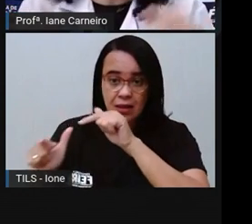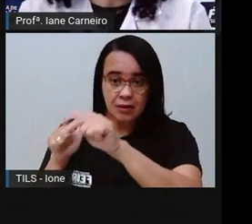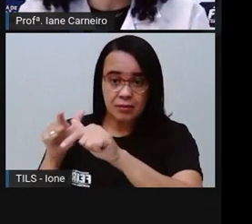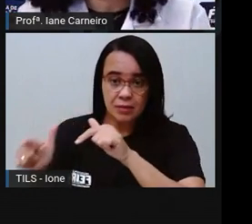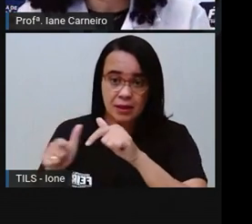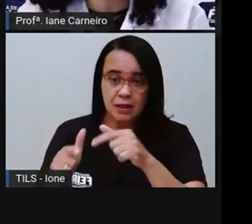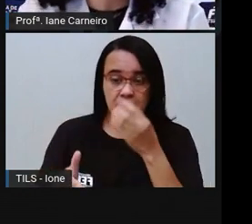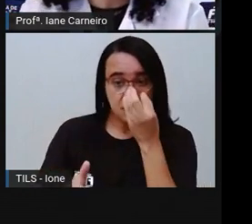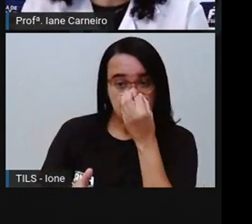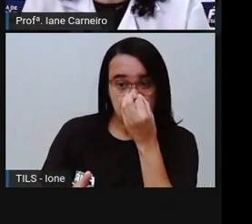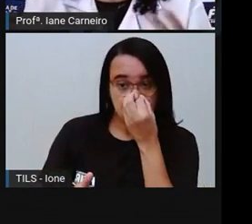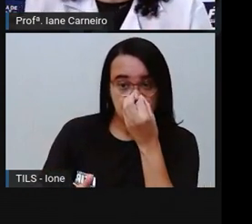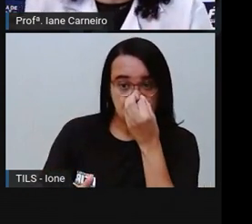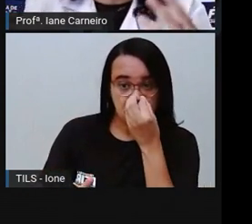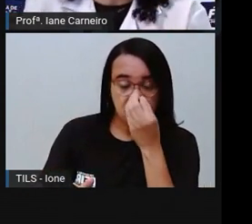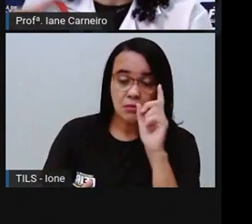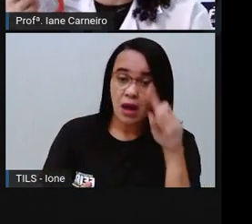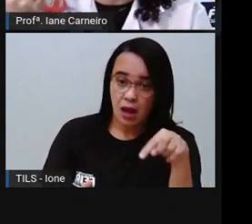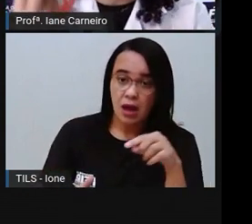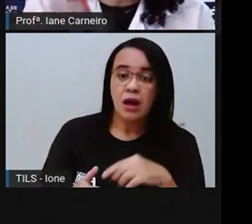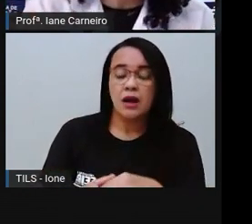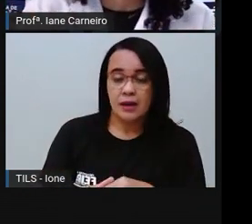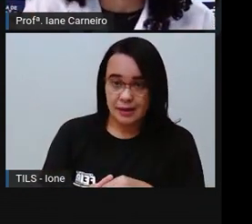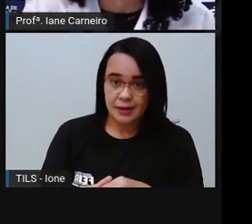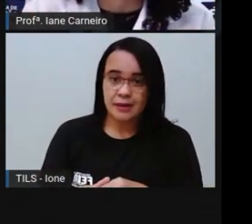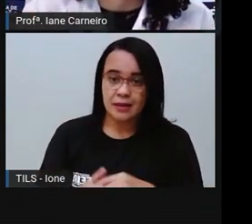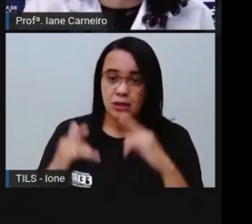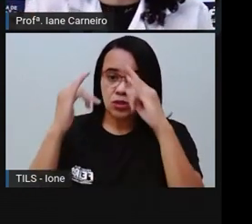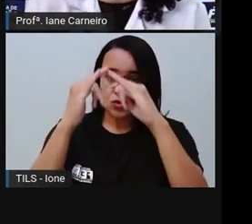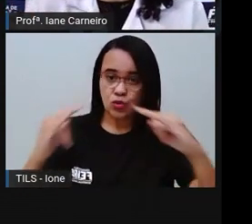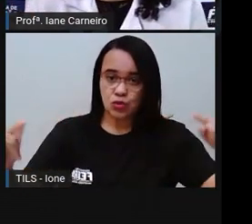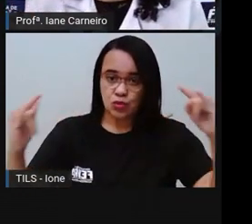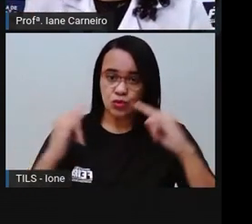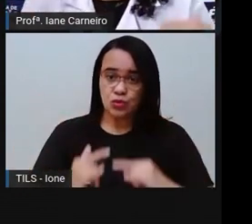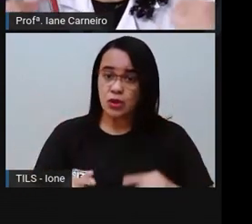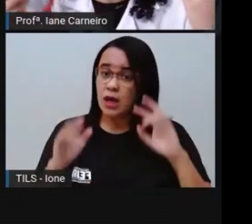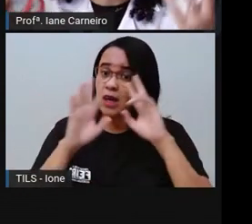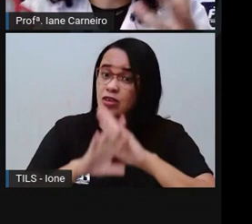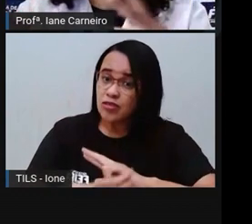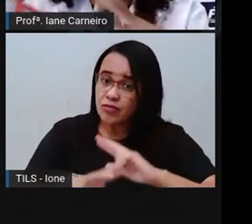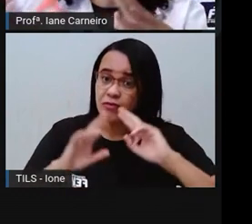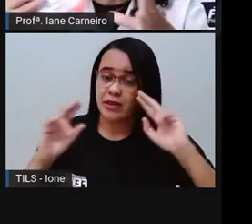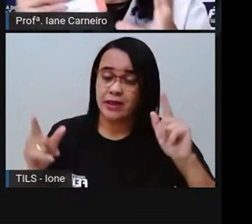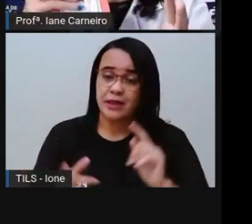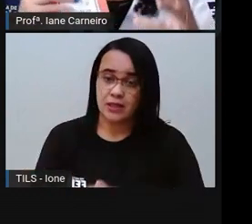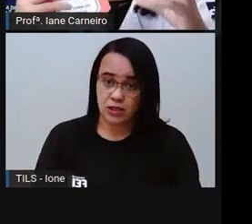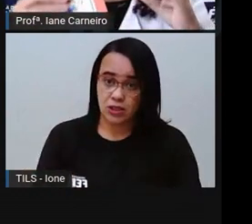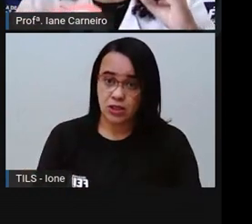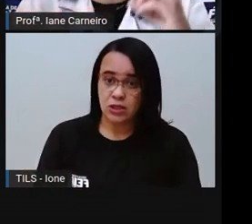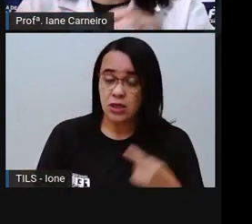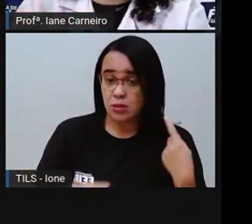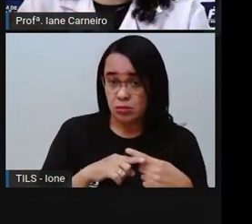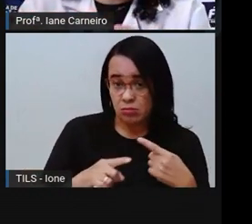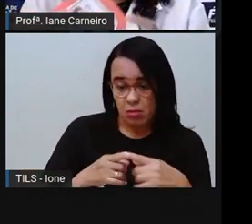rotina delas era diferente, porque elas tinham atividades no circo, né? E elas precisavam